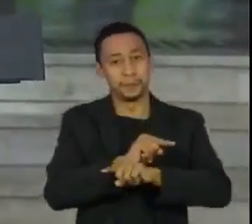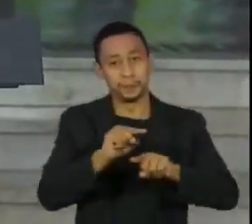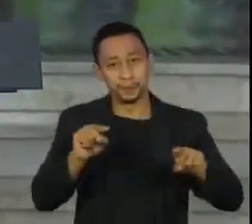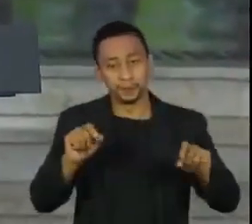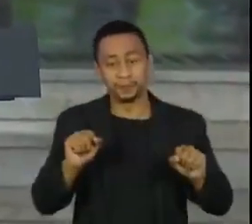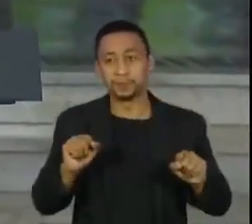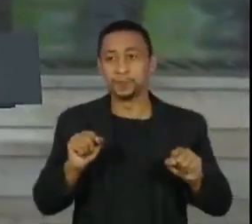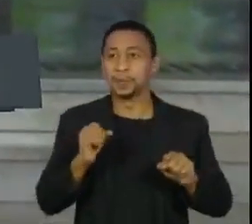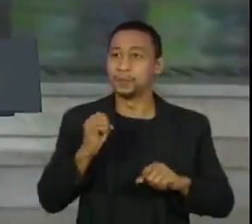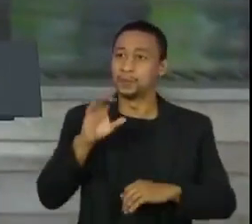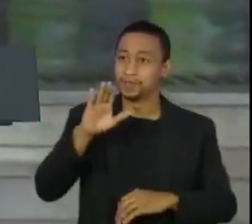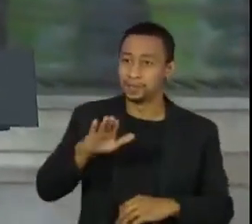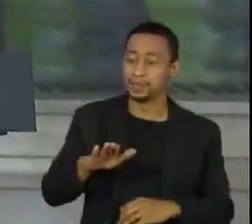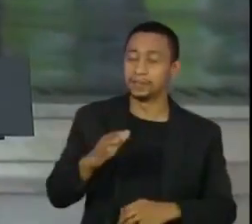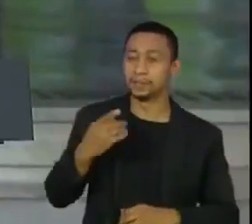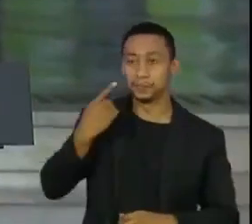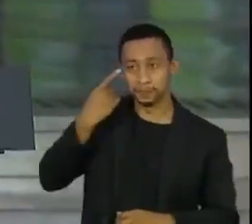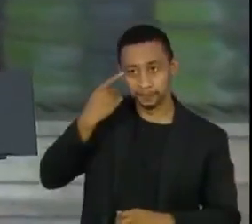boa tarde governador.